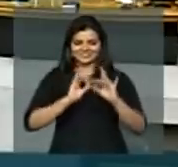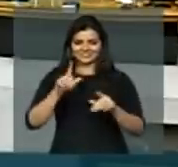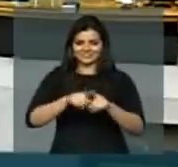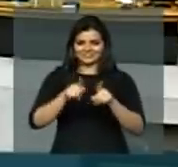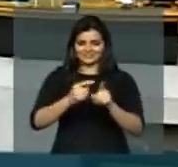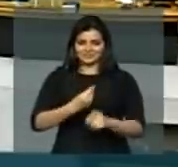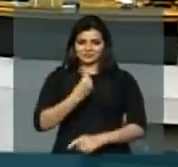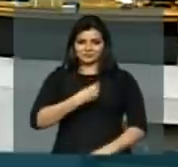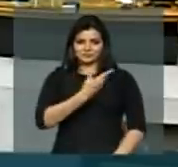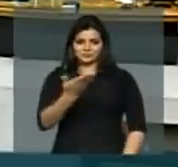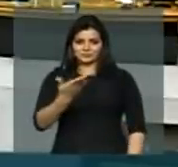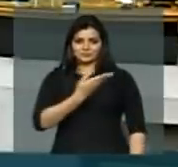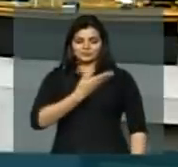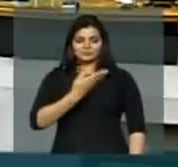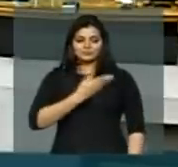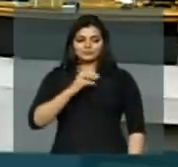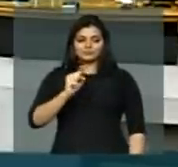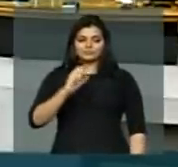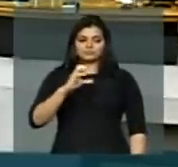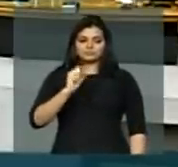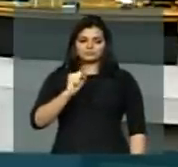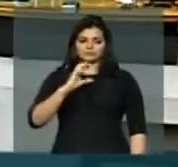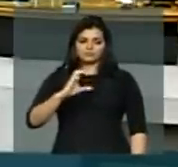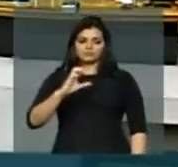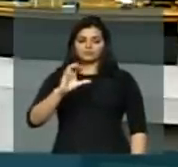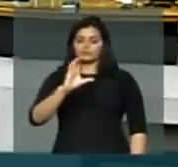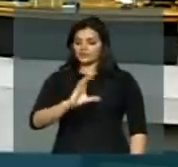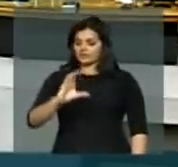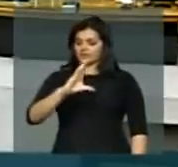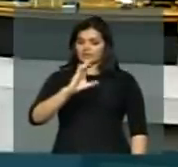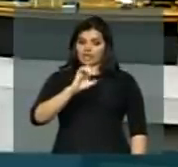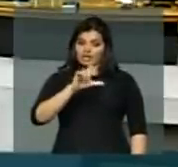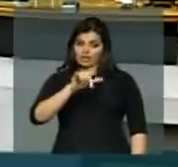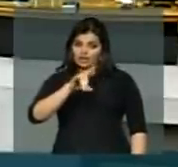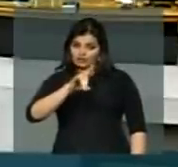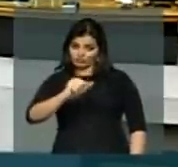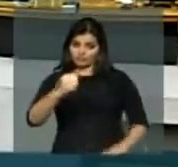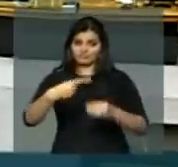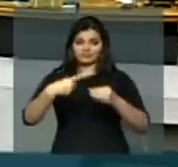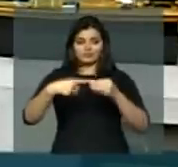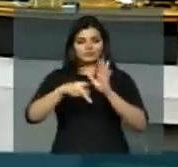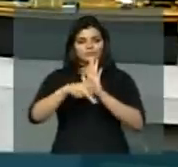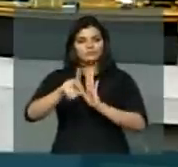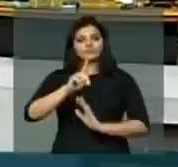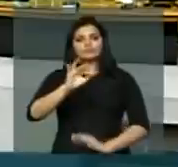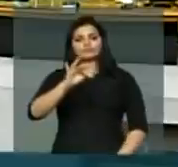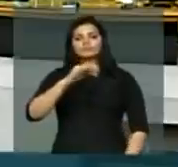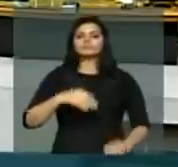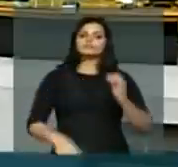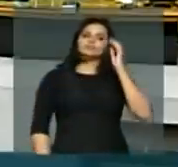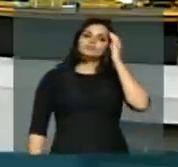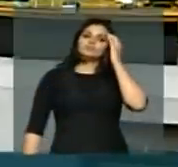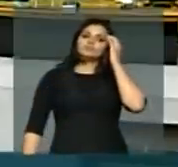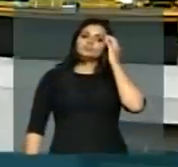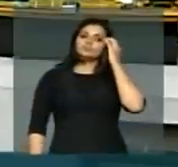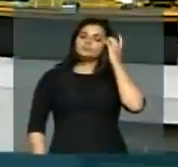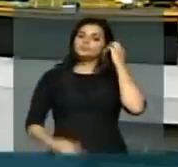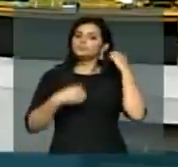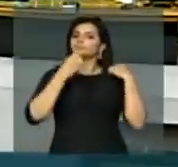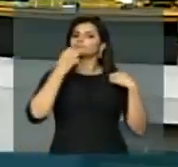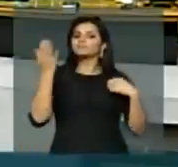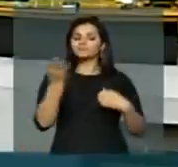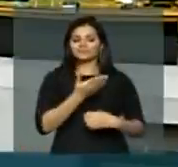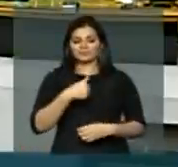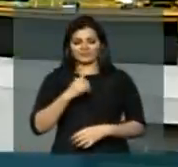os nossos amigos lá do SESC, da Ceilândia, então eu quero aqui dar boas-vindas a eles e também os alunos da